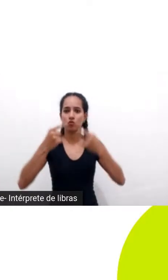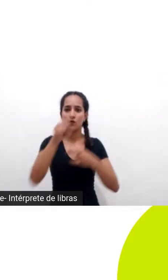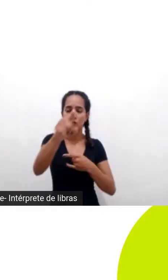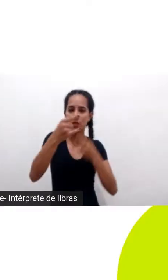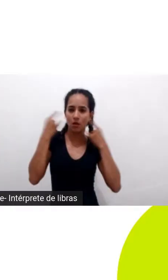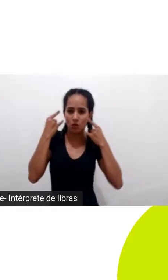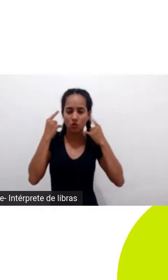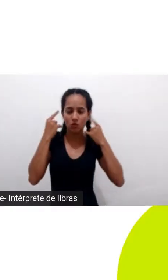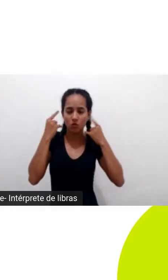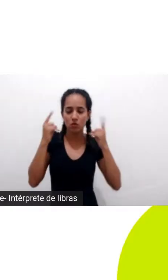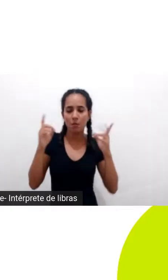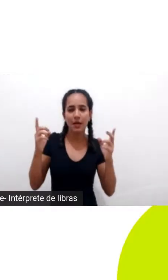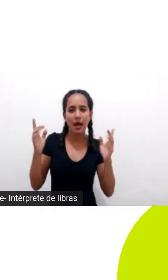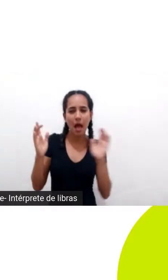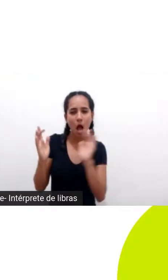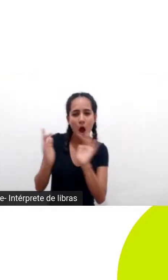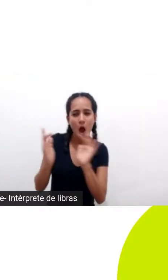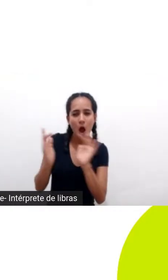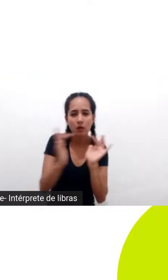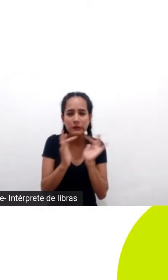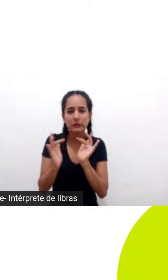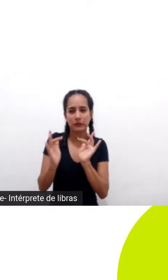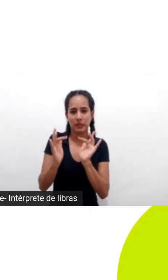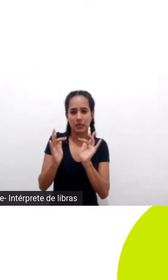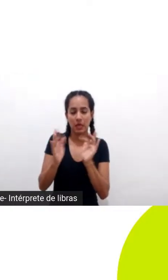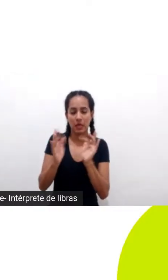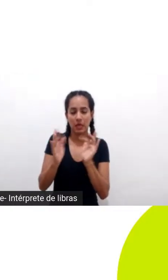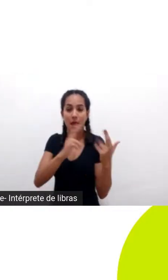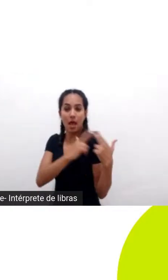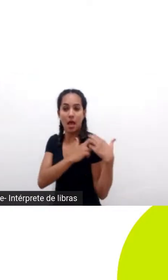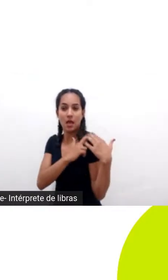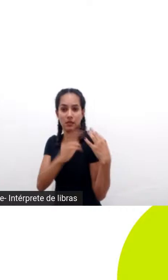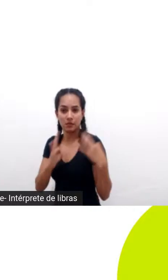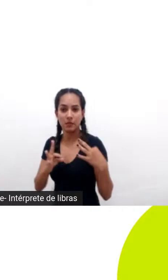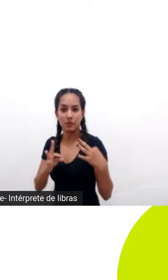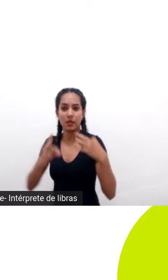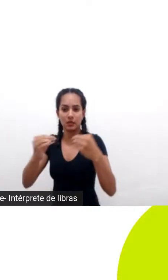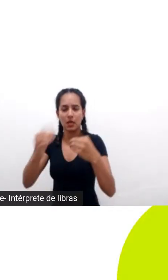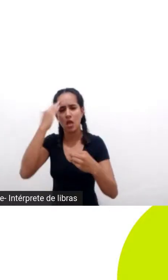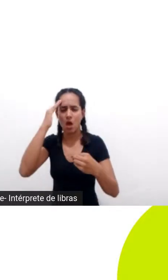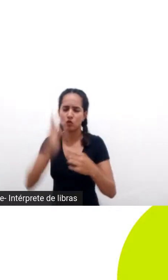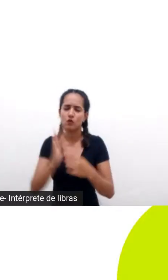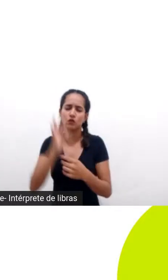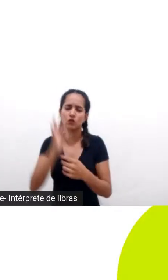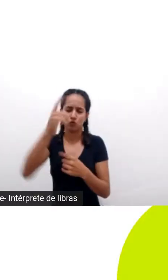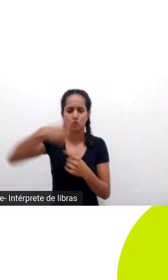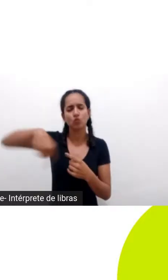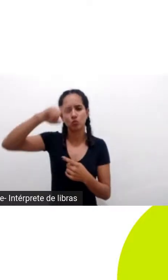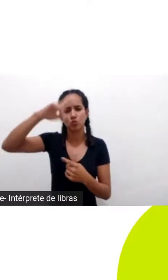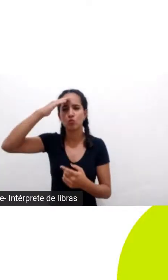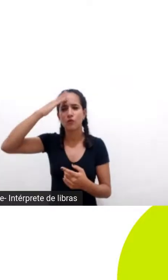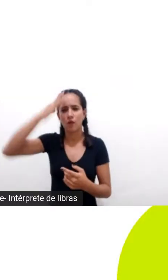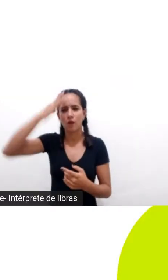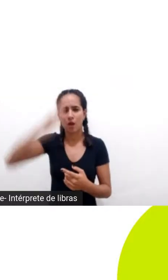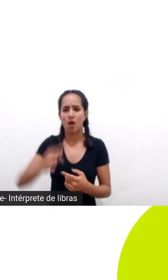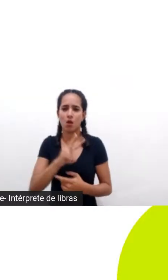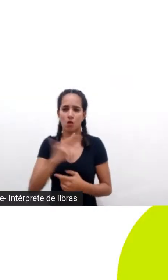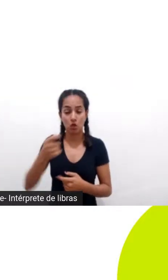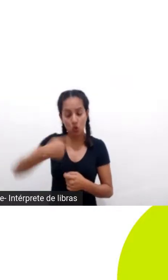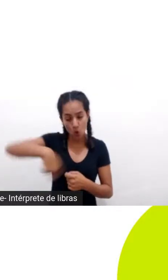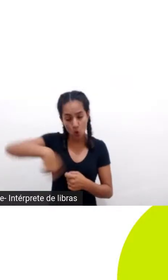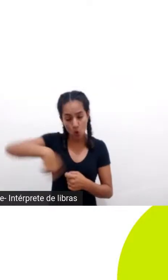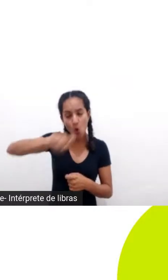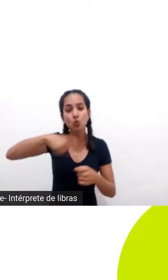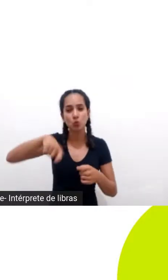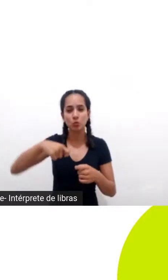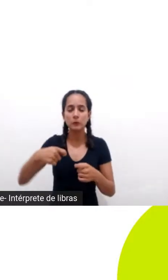espero que todo mundo entenda isso um dia tem gente que nega mas enfim somos todos interdependentes a água que a